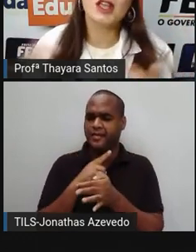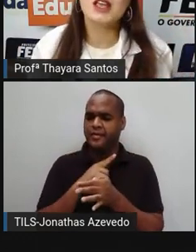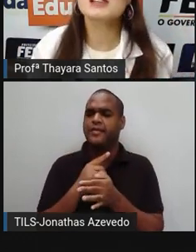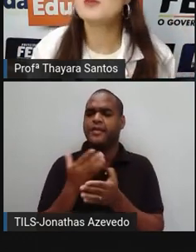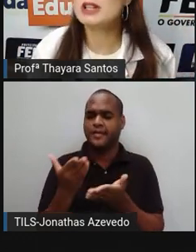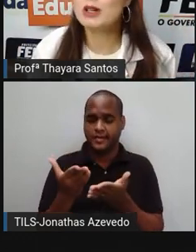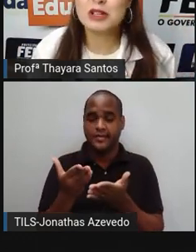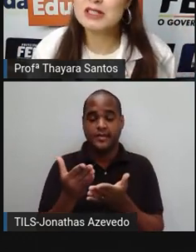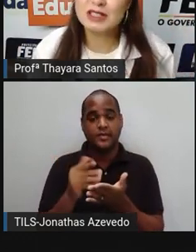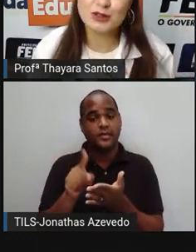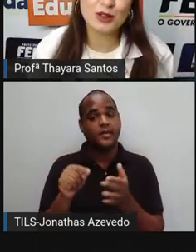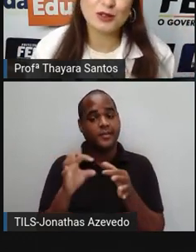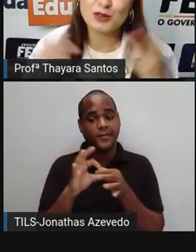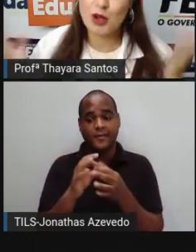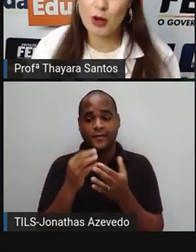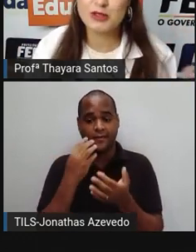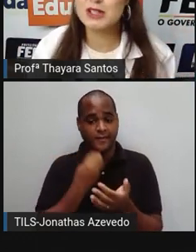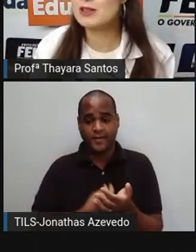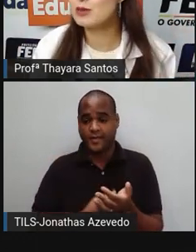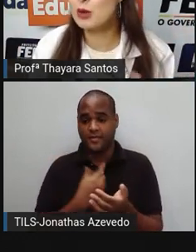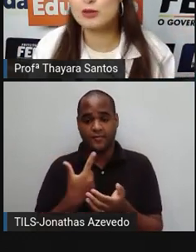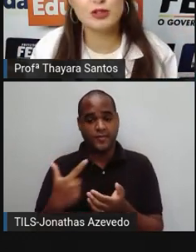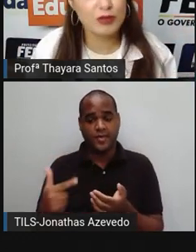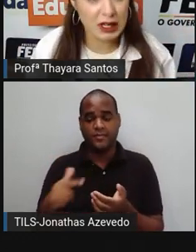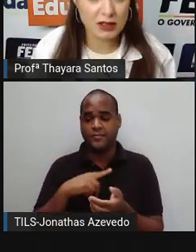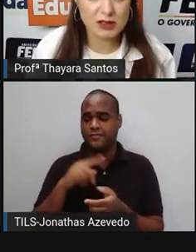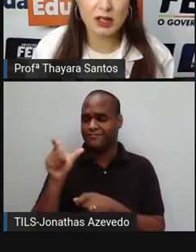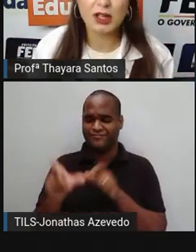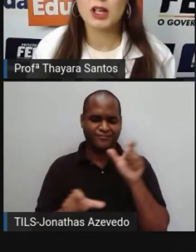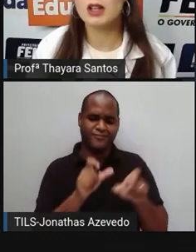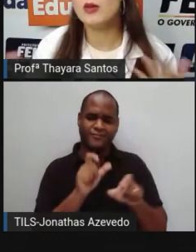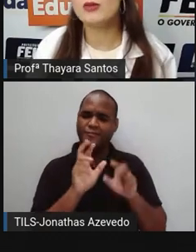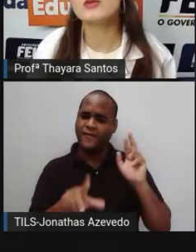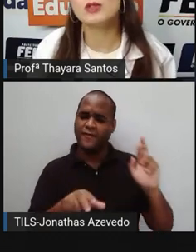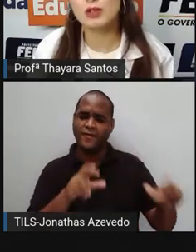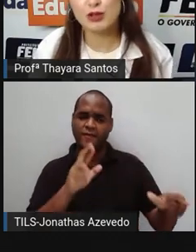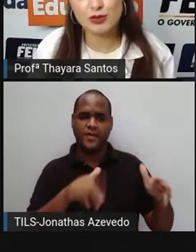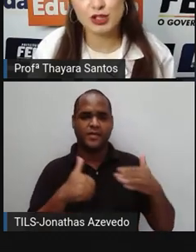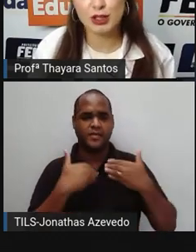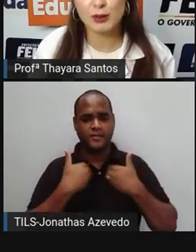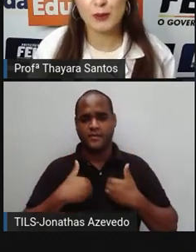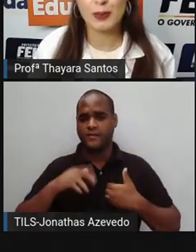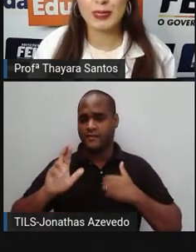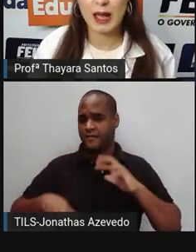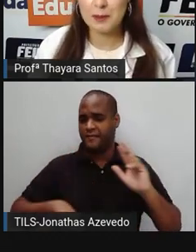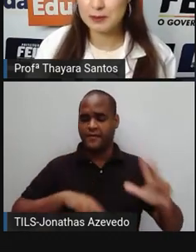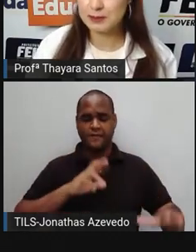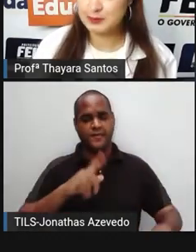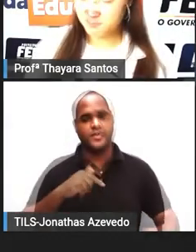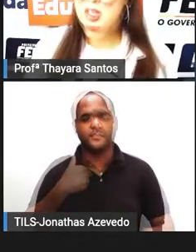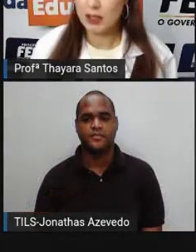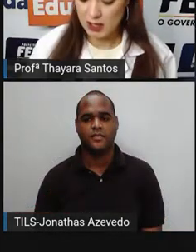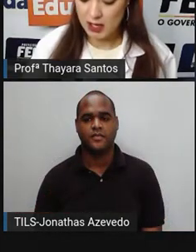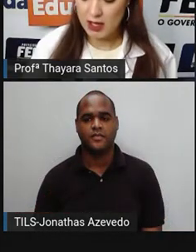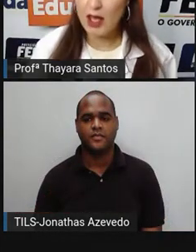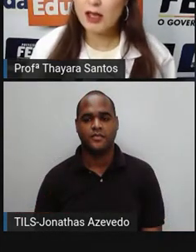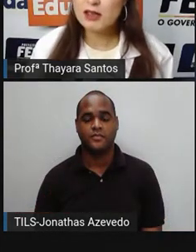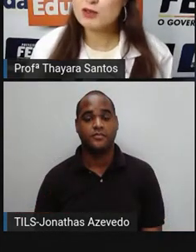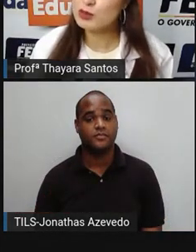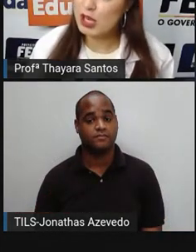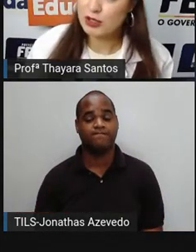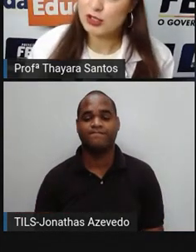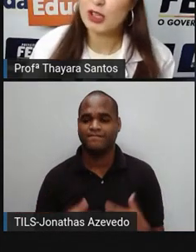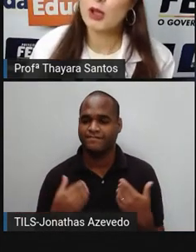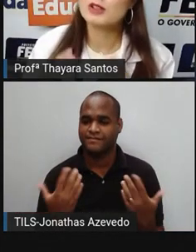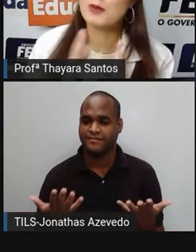Sendo que esse padrão não existe, os nossos corpos são todos diferentes. Cada um funciona de um jeito. E é